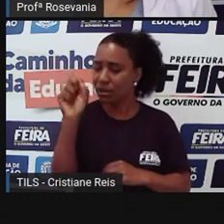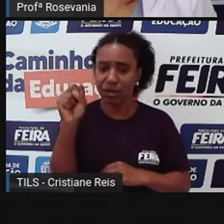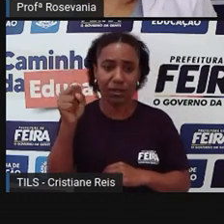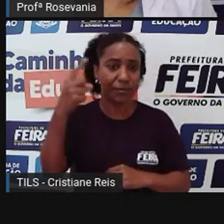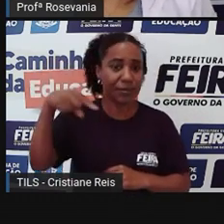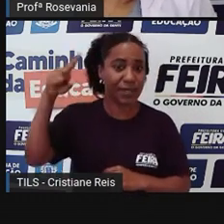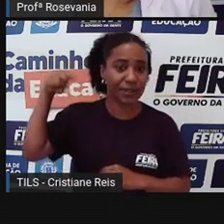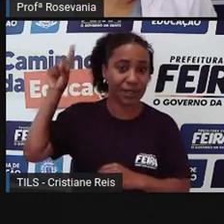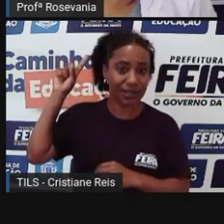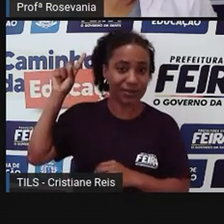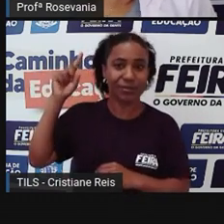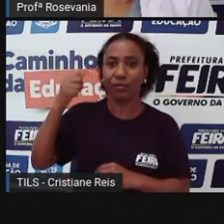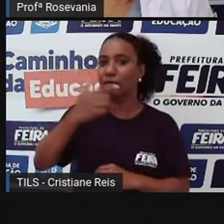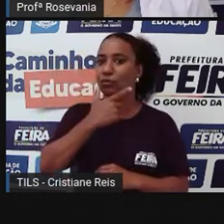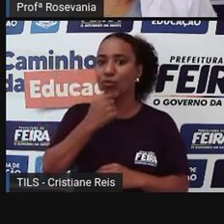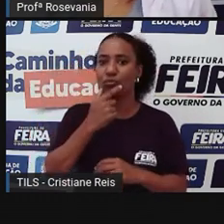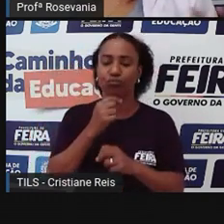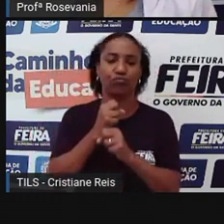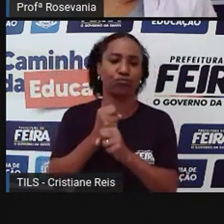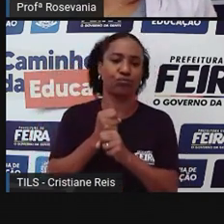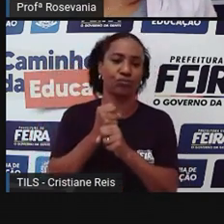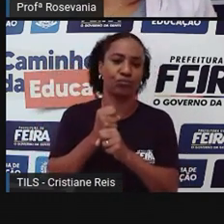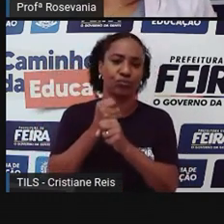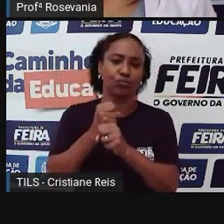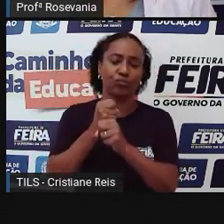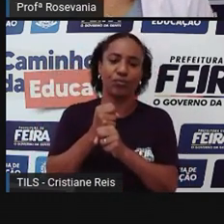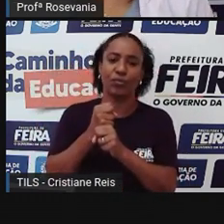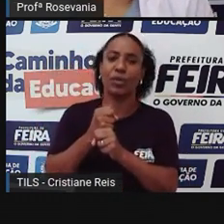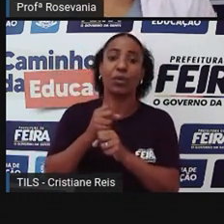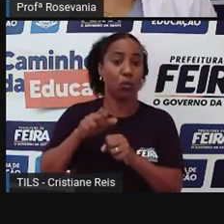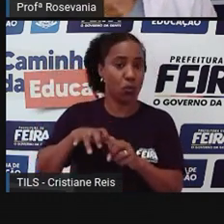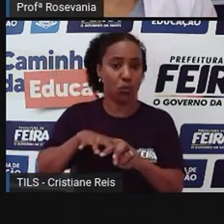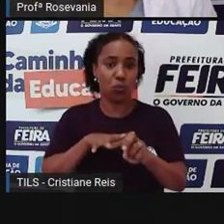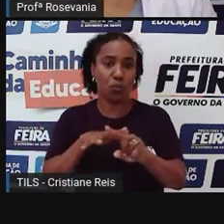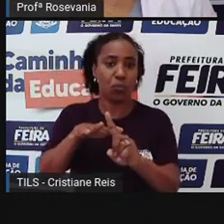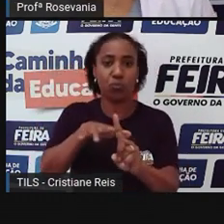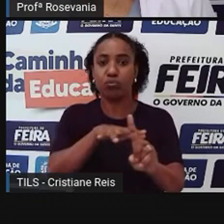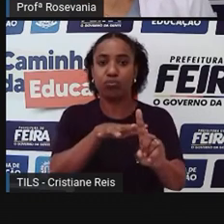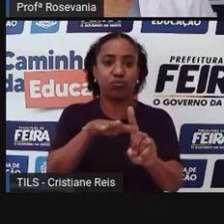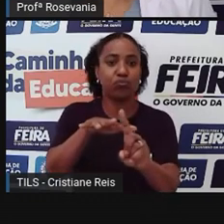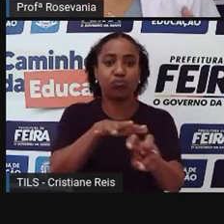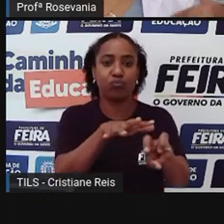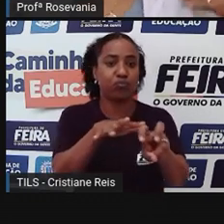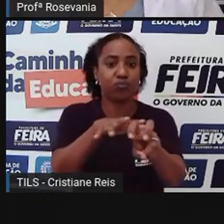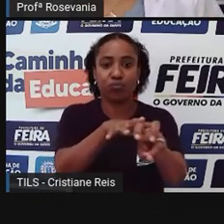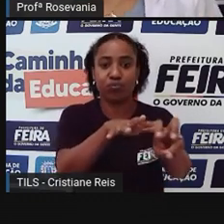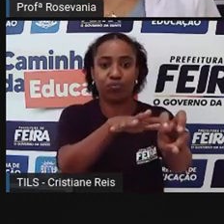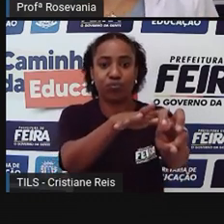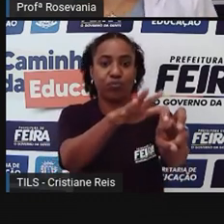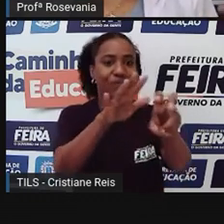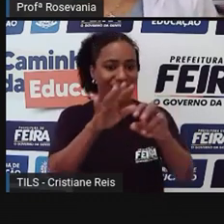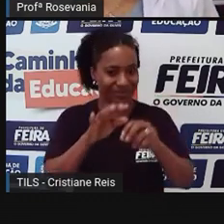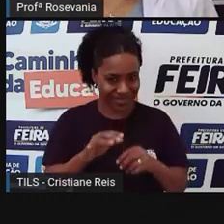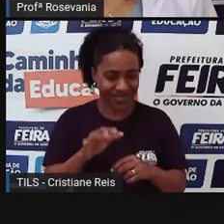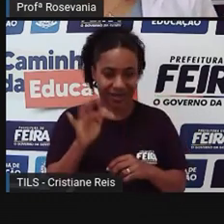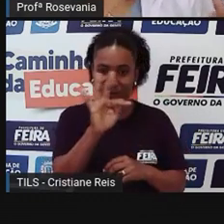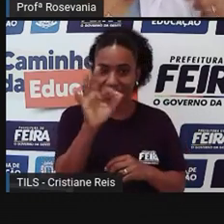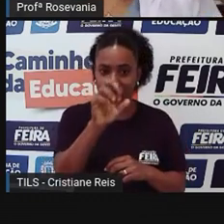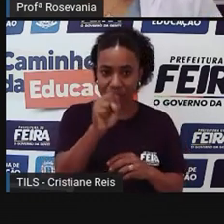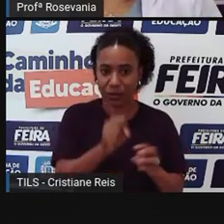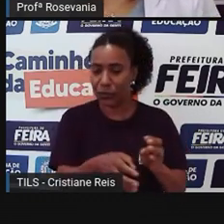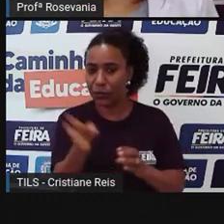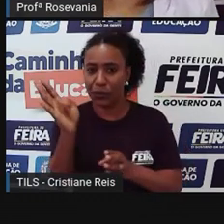passagem desse gado que vinha, né, dos mais diversos cantos e passava por aqui, tinha as diversas